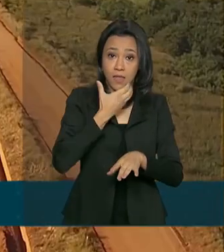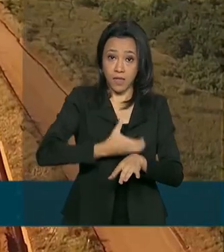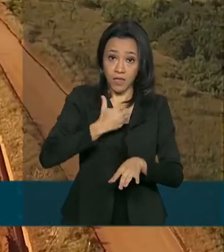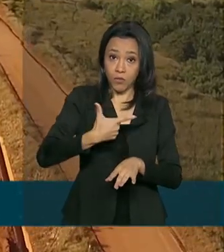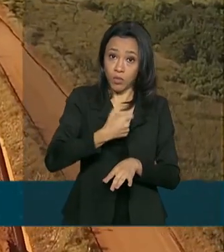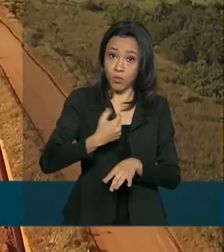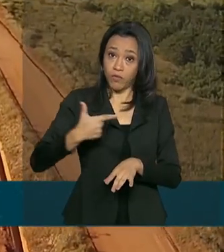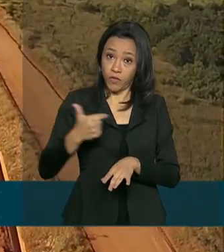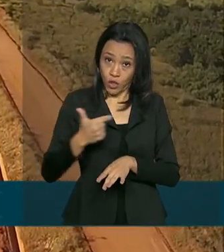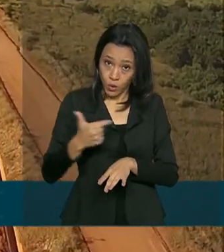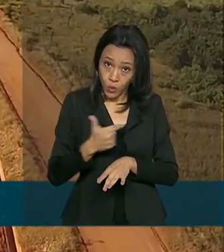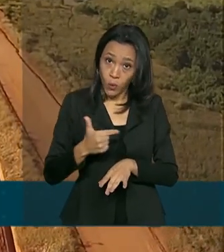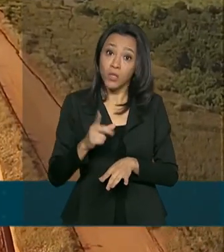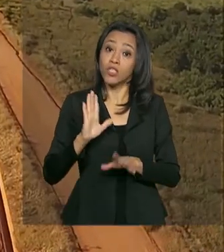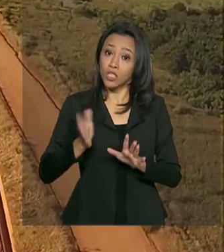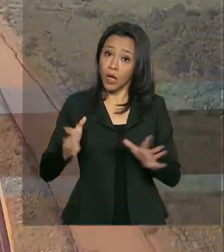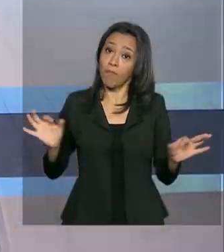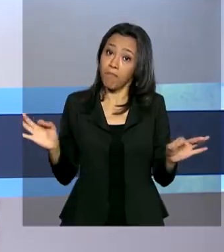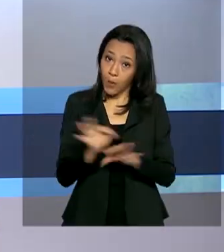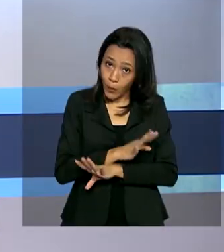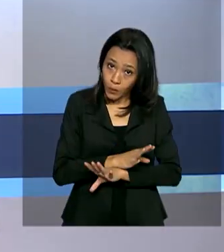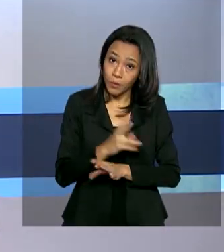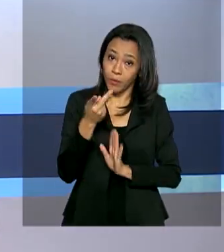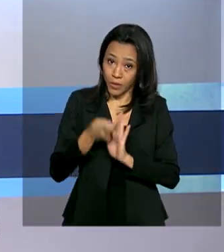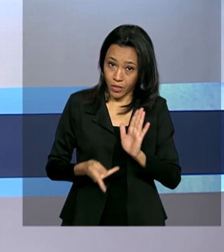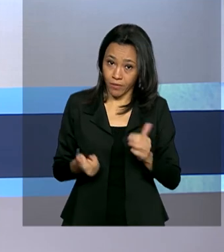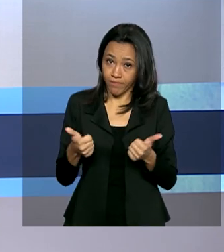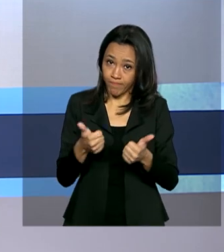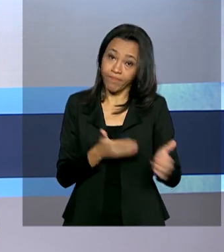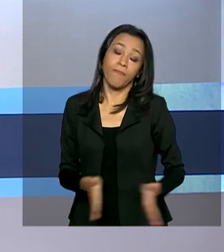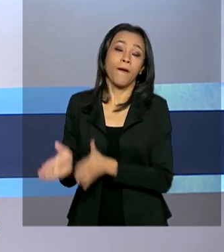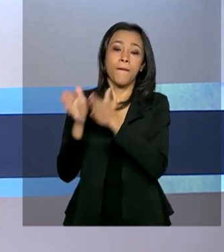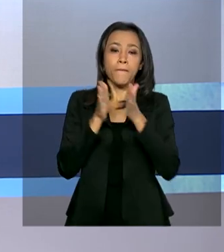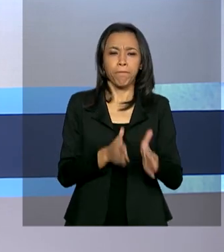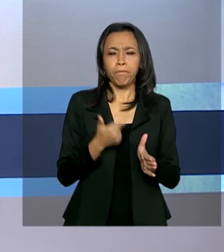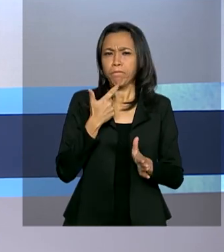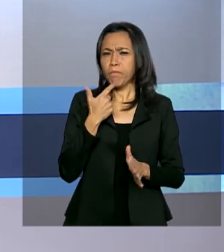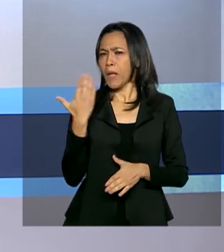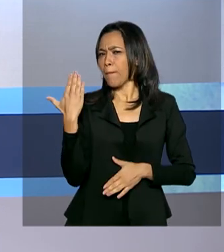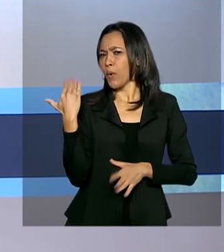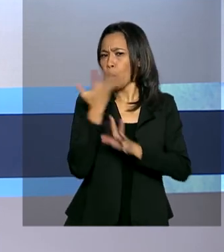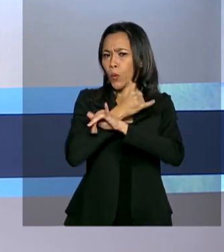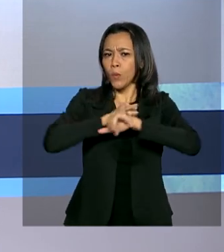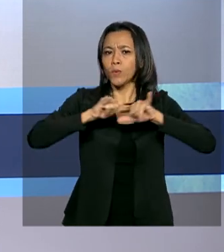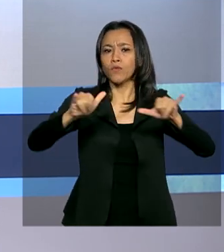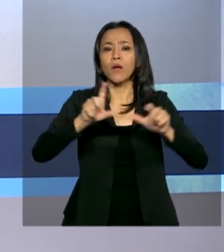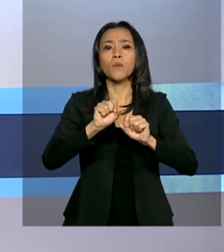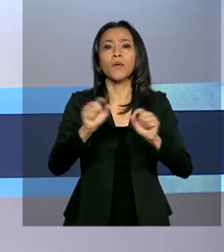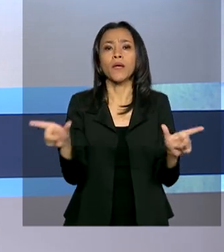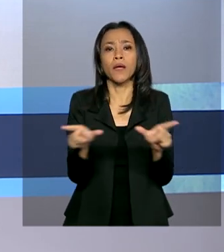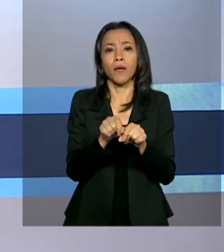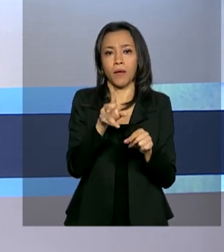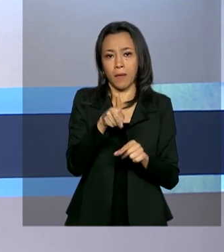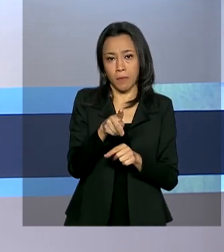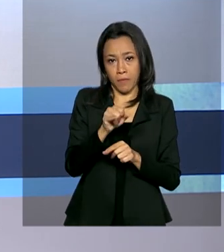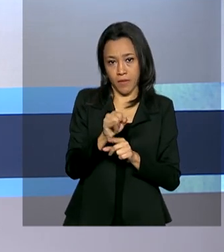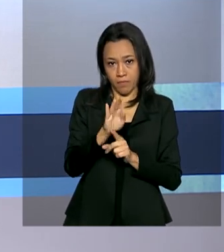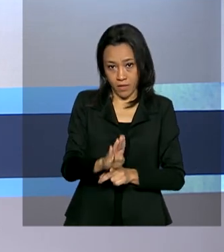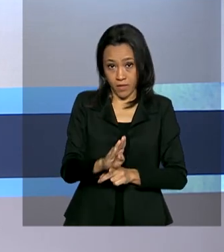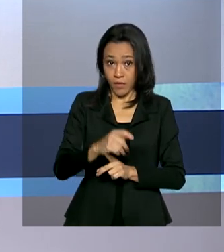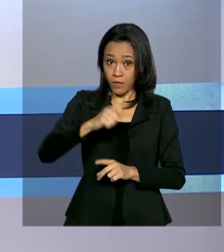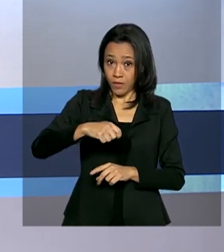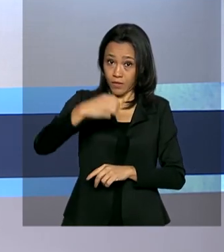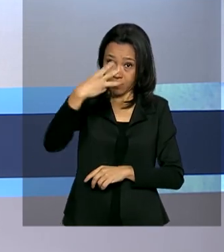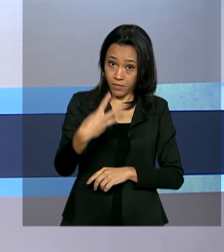o projeto deve estar pronto. Foi divulgado agora há pouco o PIB do primeiro trimestre de 2020,